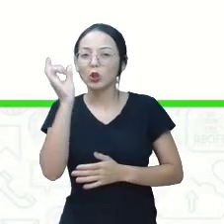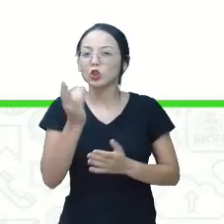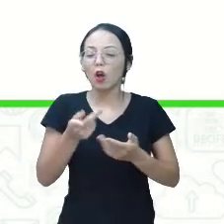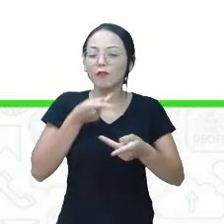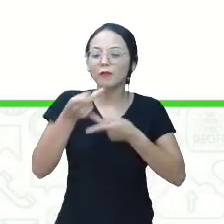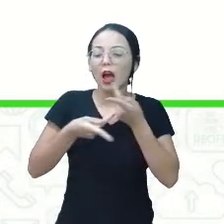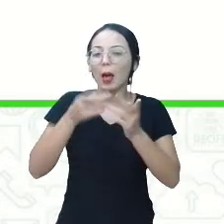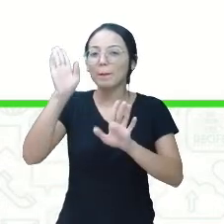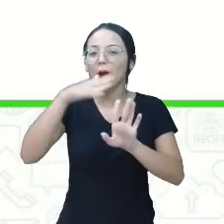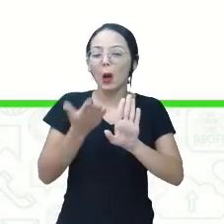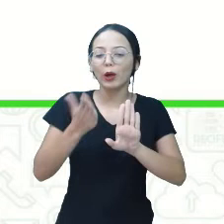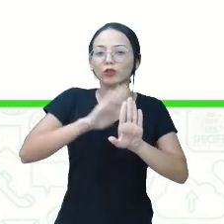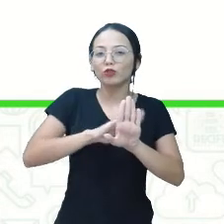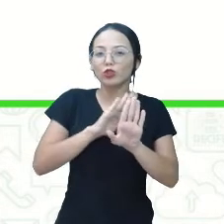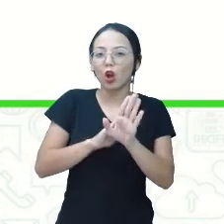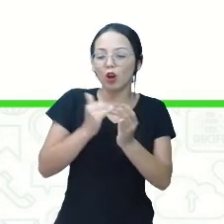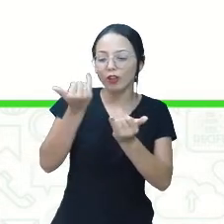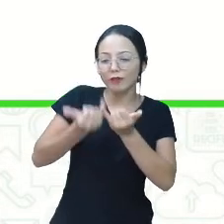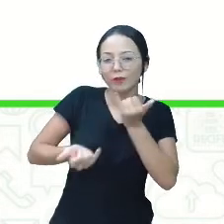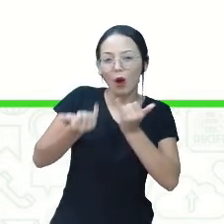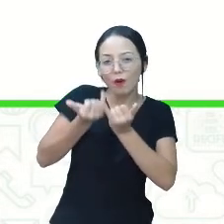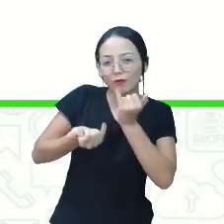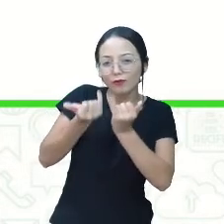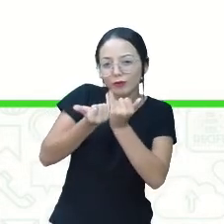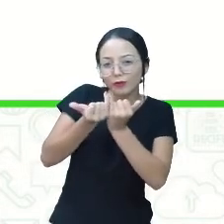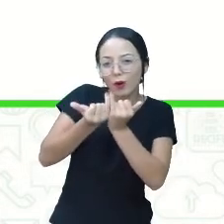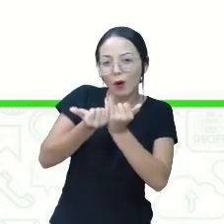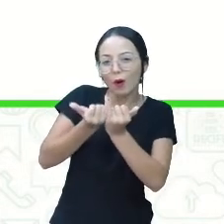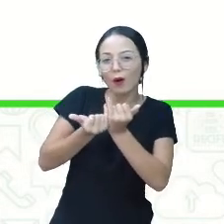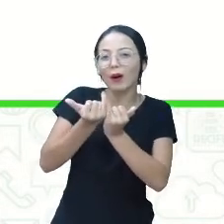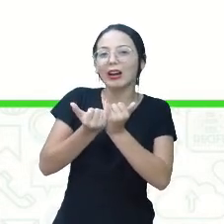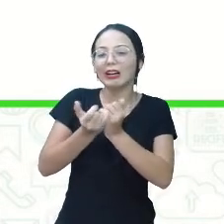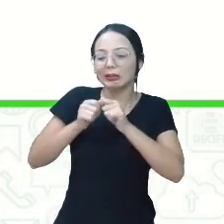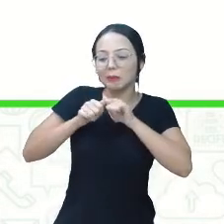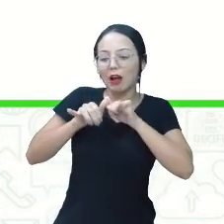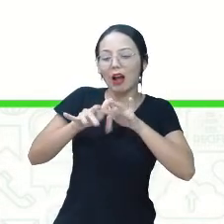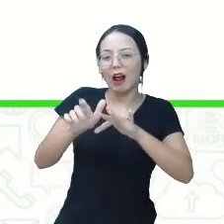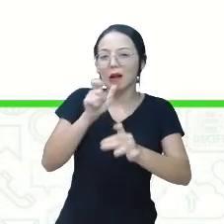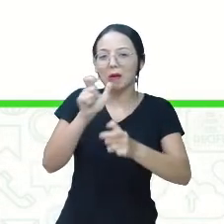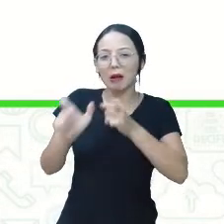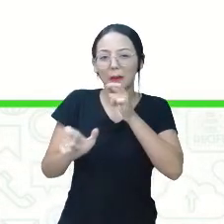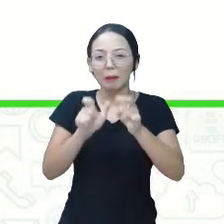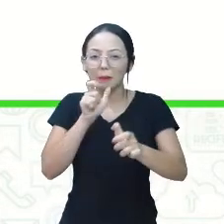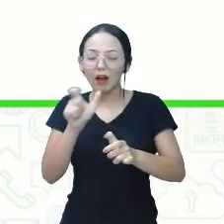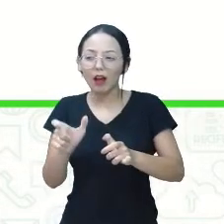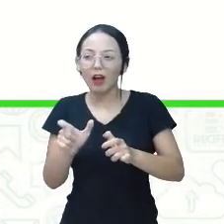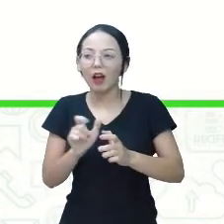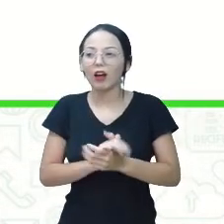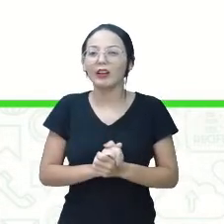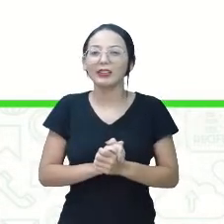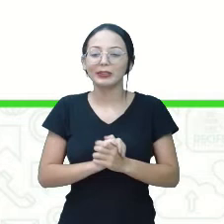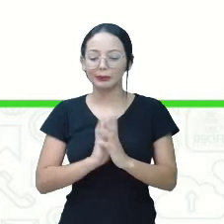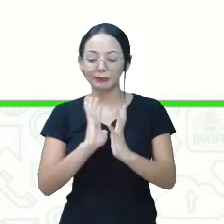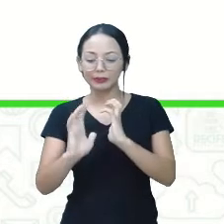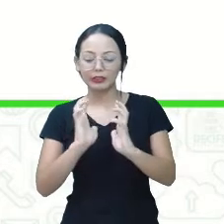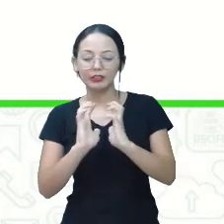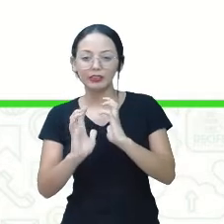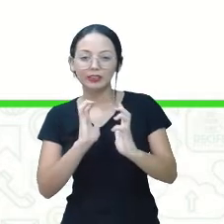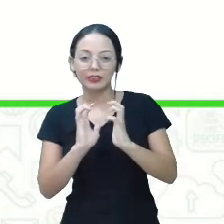pelas costas, espalhas, boatos, intrigas